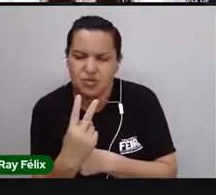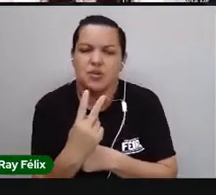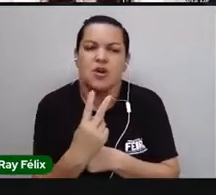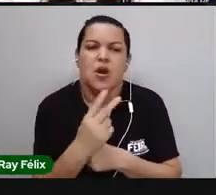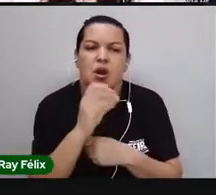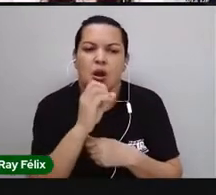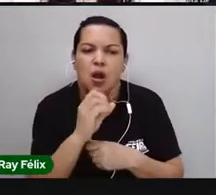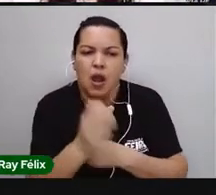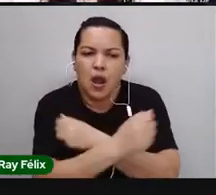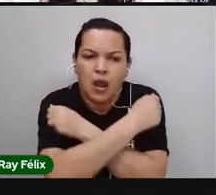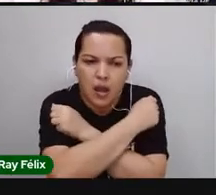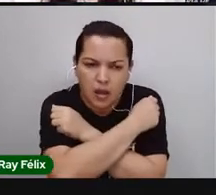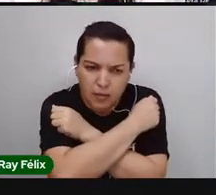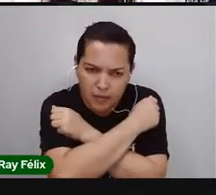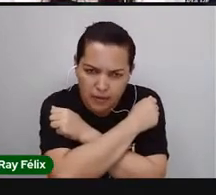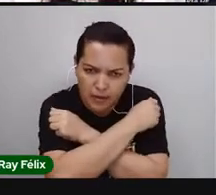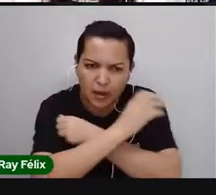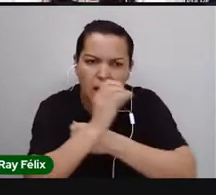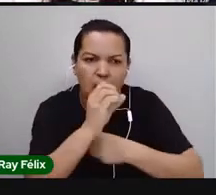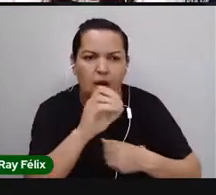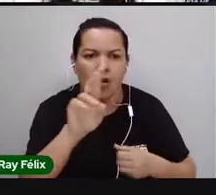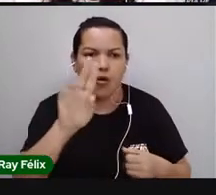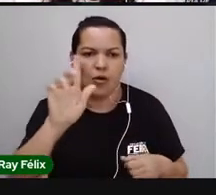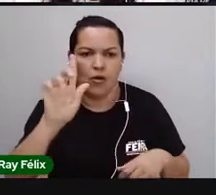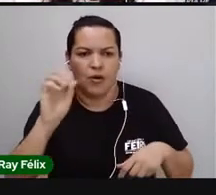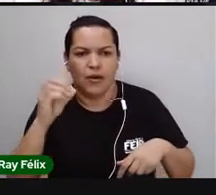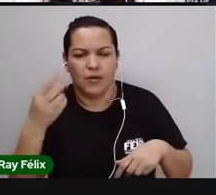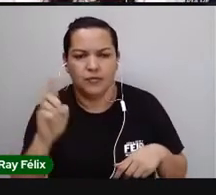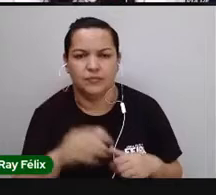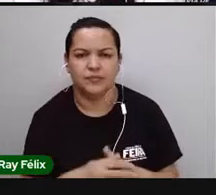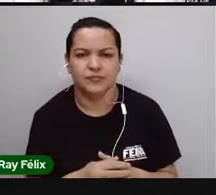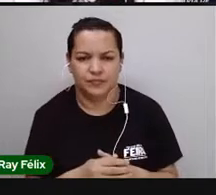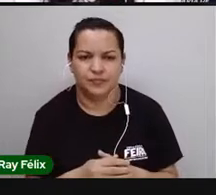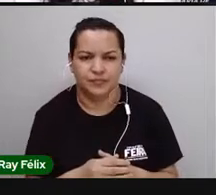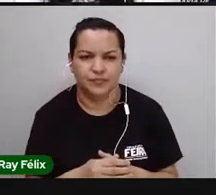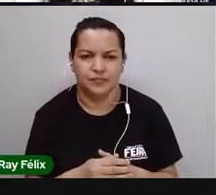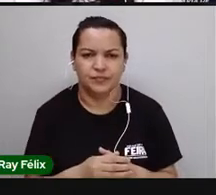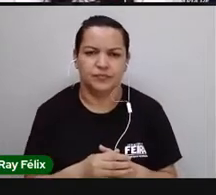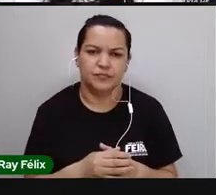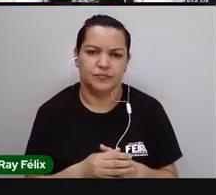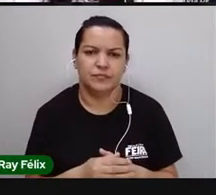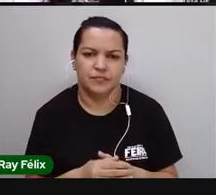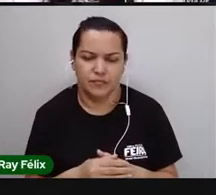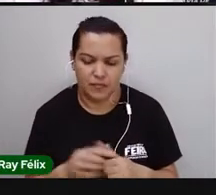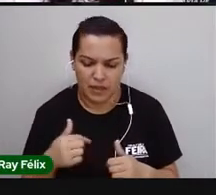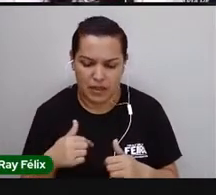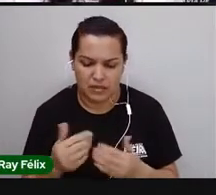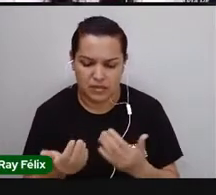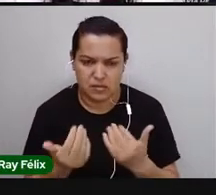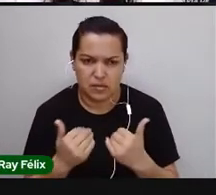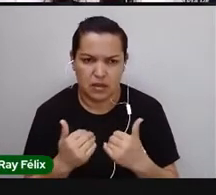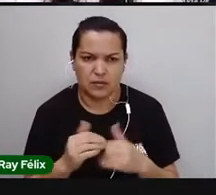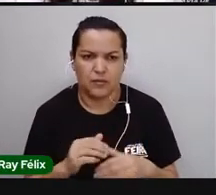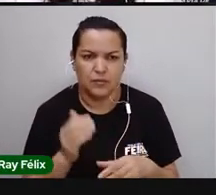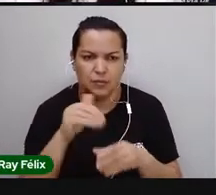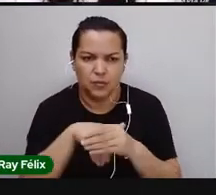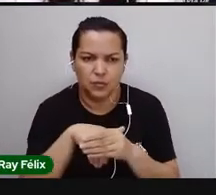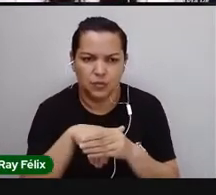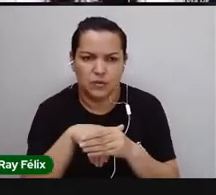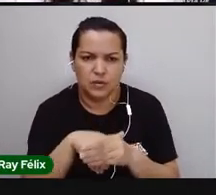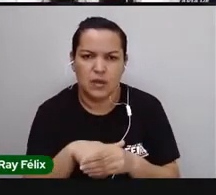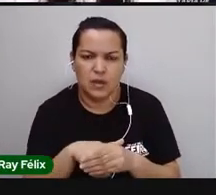abraçando, né? A nossa, os nossos órgãos internos. Percebem aqui as nossas